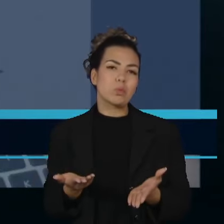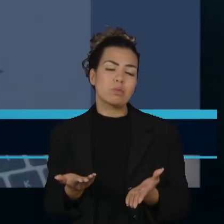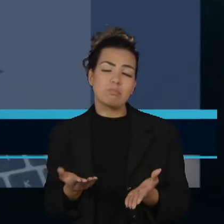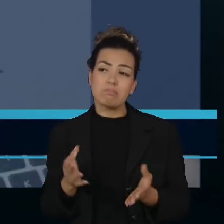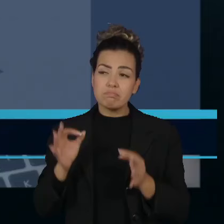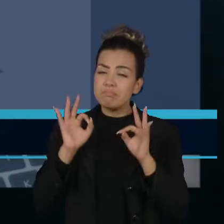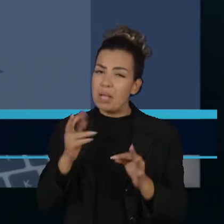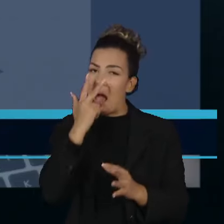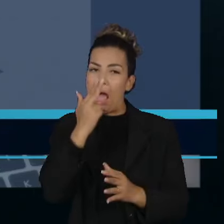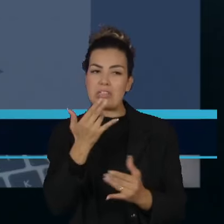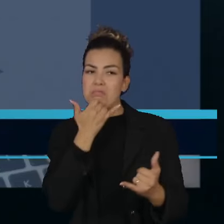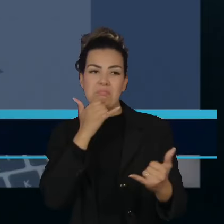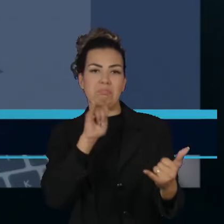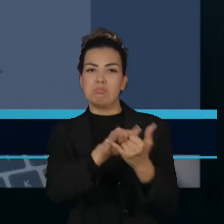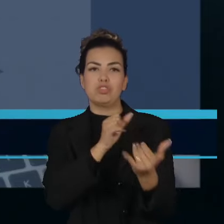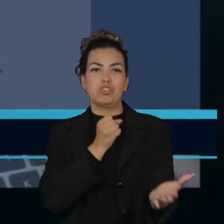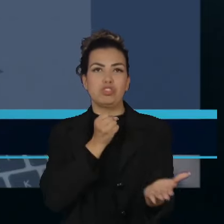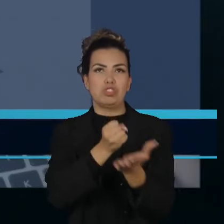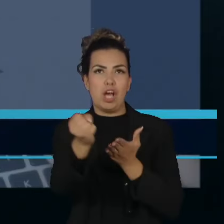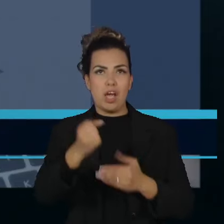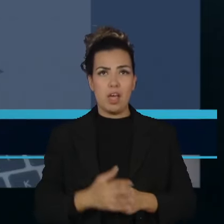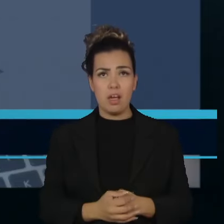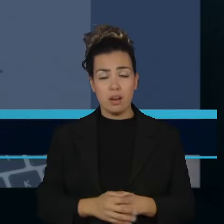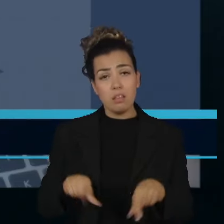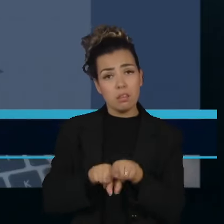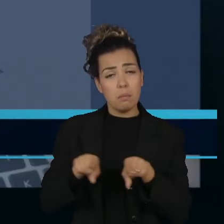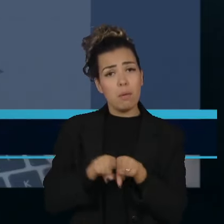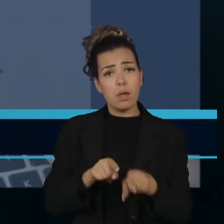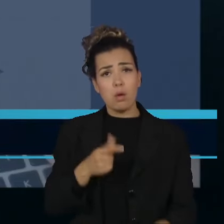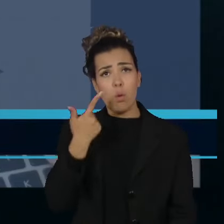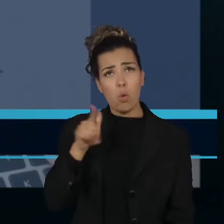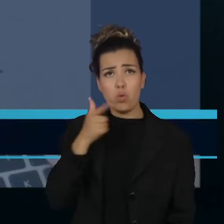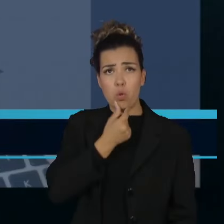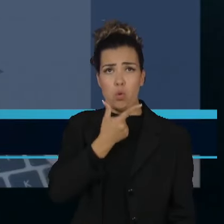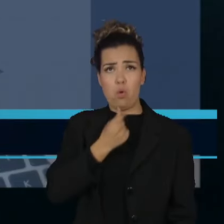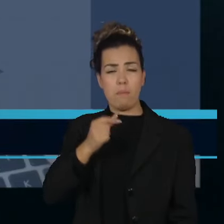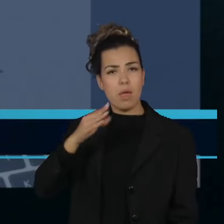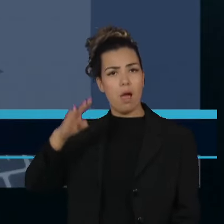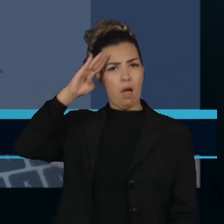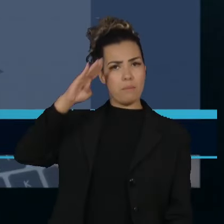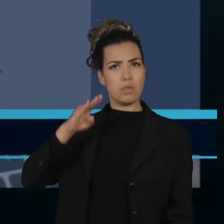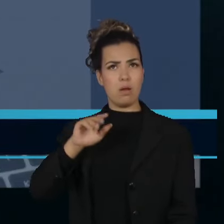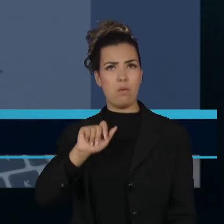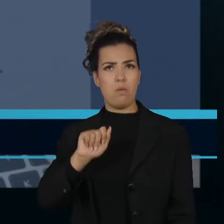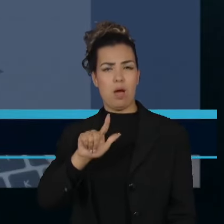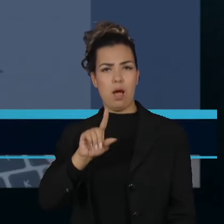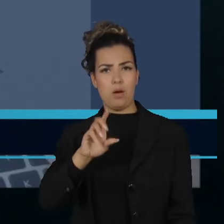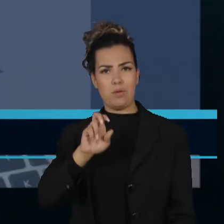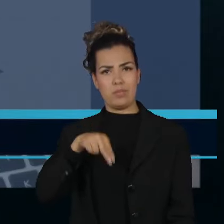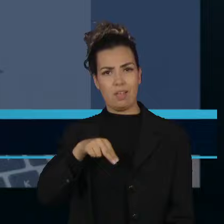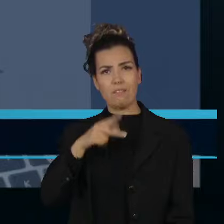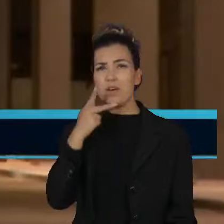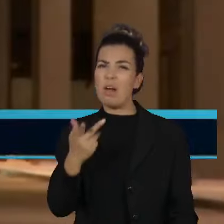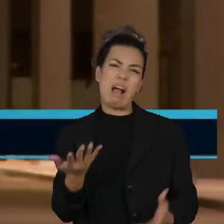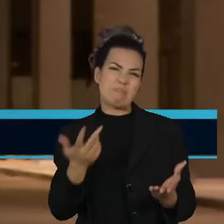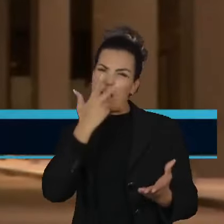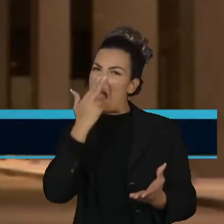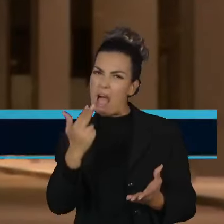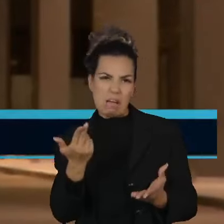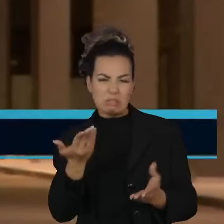Capitão Alden, do PL da Bahia, respondeu dizendo Lá se foi qualquer possibilidade de aprovar a anistia.